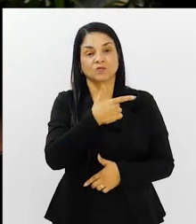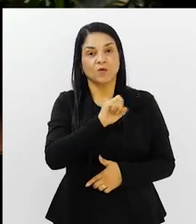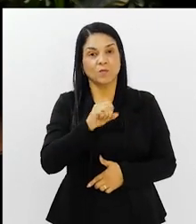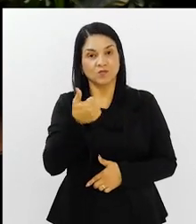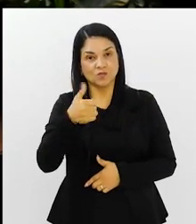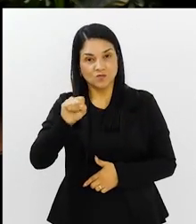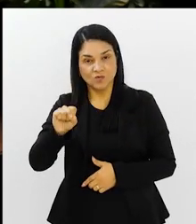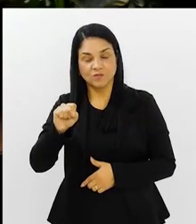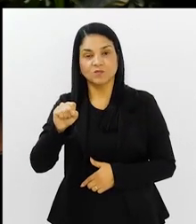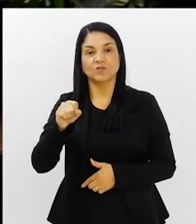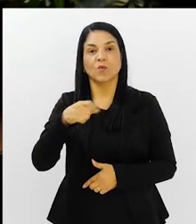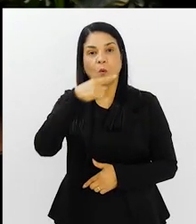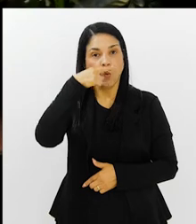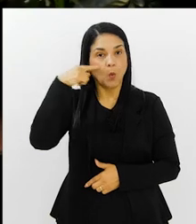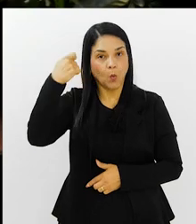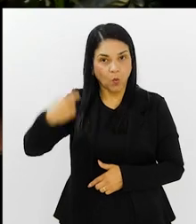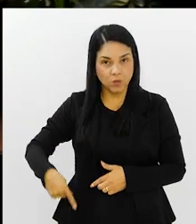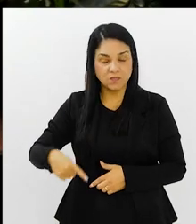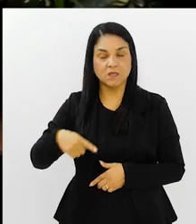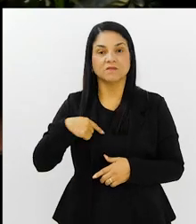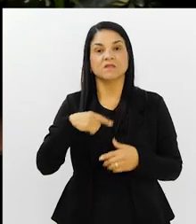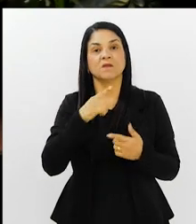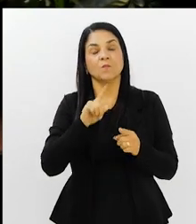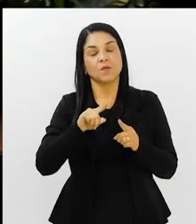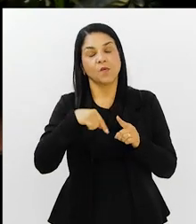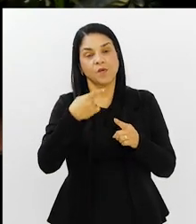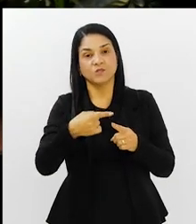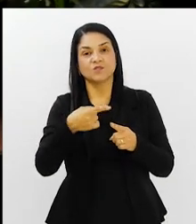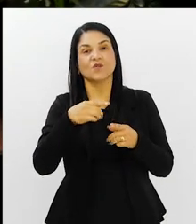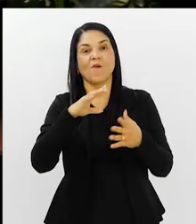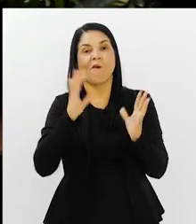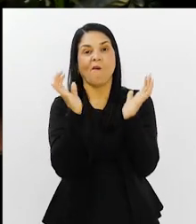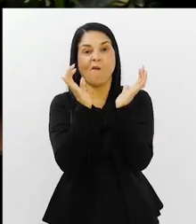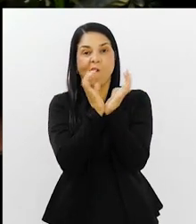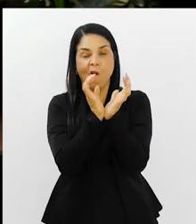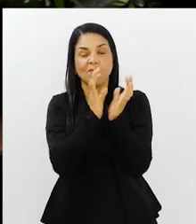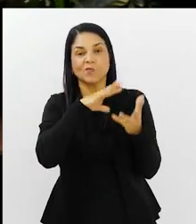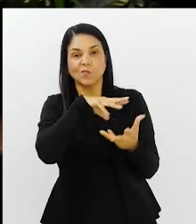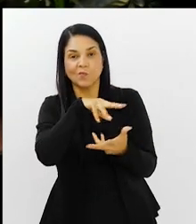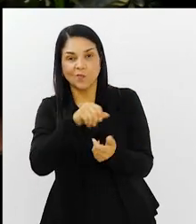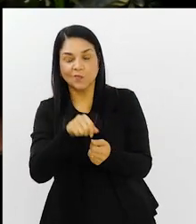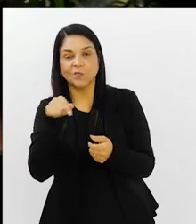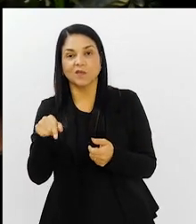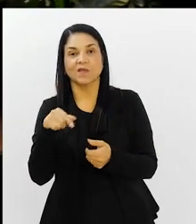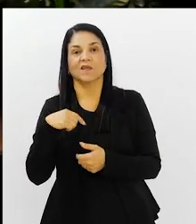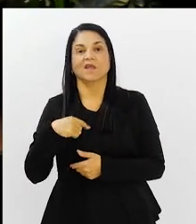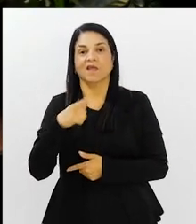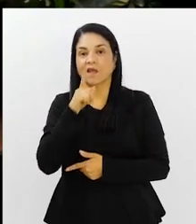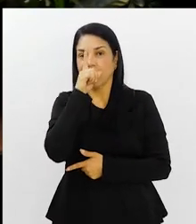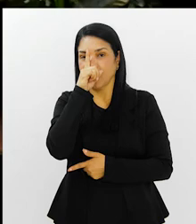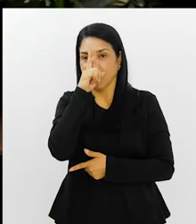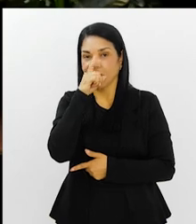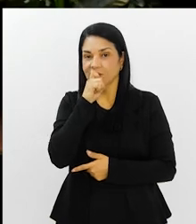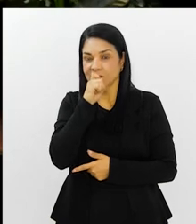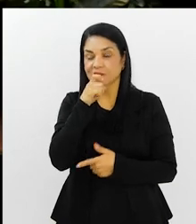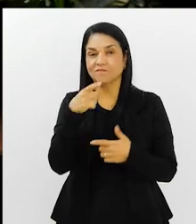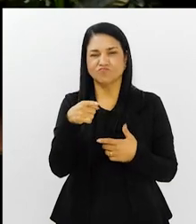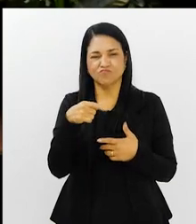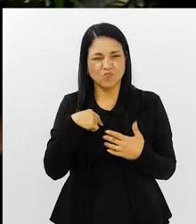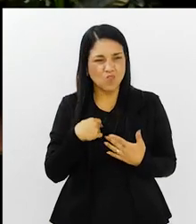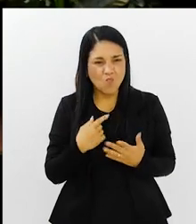Rússia. Depois, a Copa do Catar, 2022. Wagner Menezes, mas não aparece, não aparece